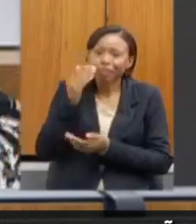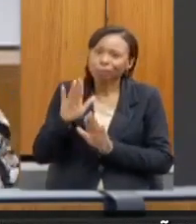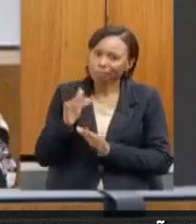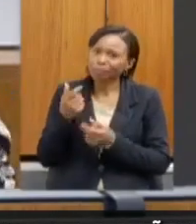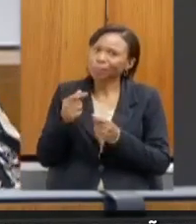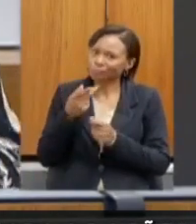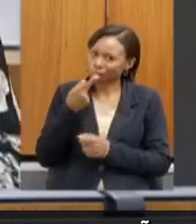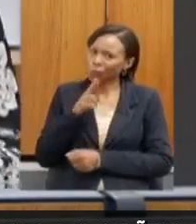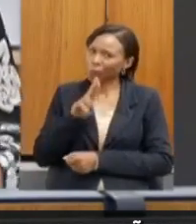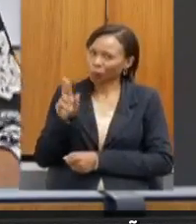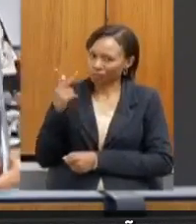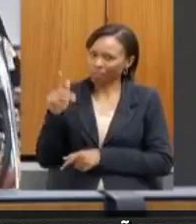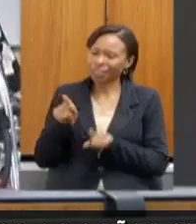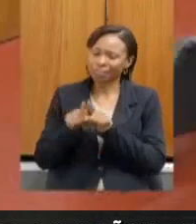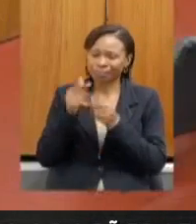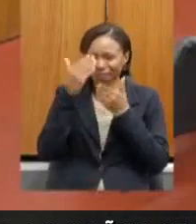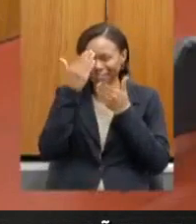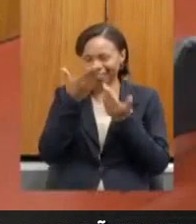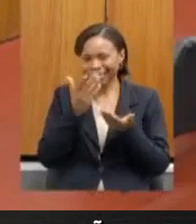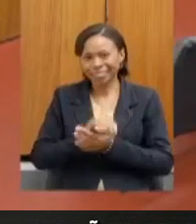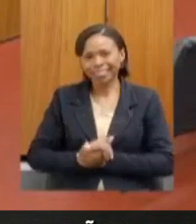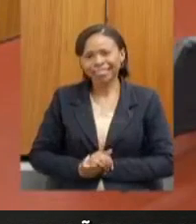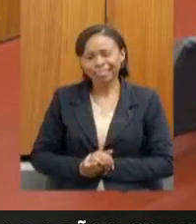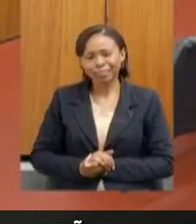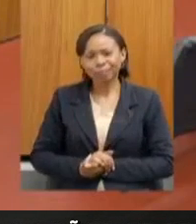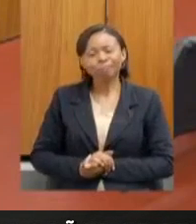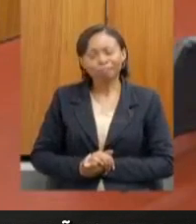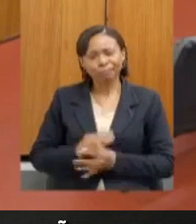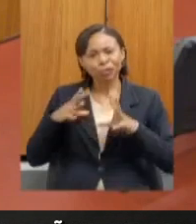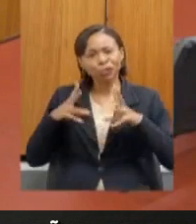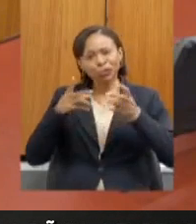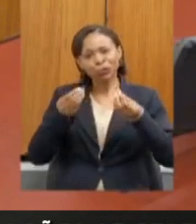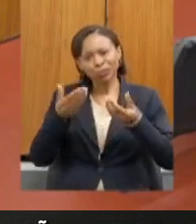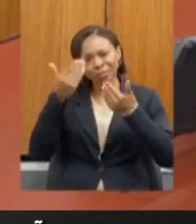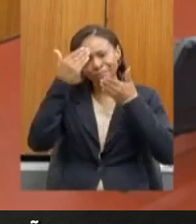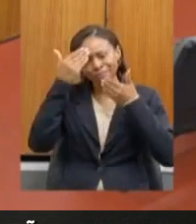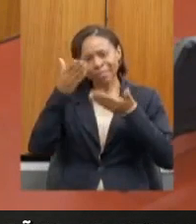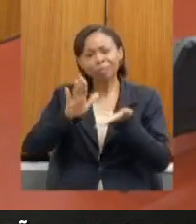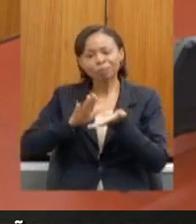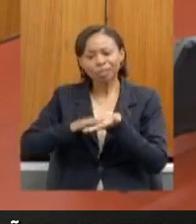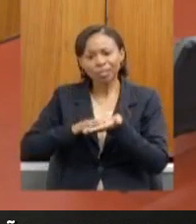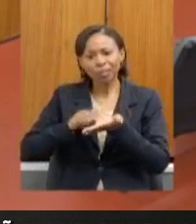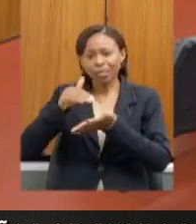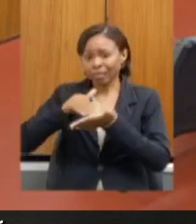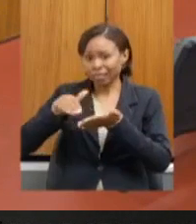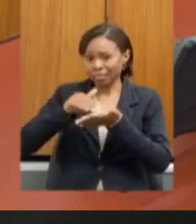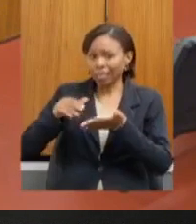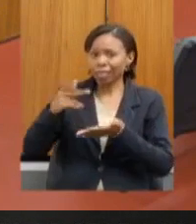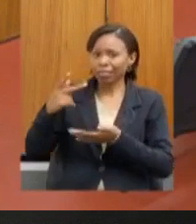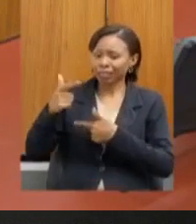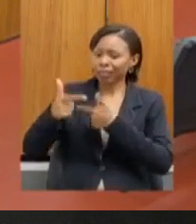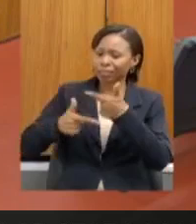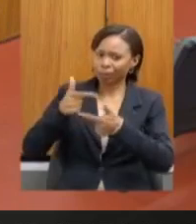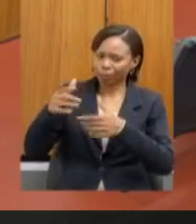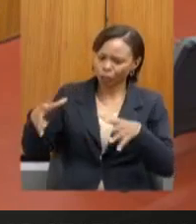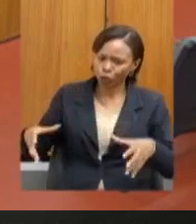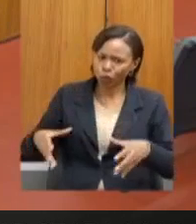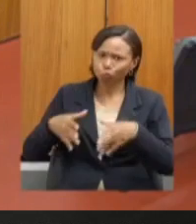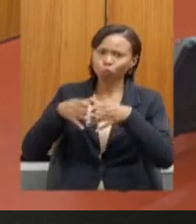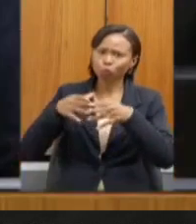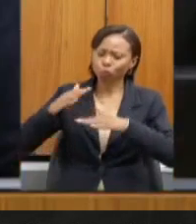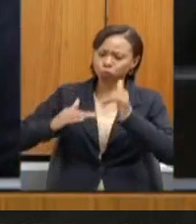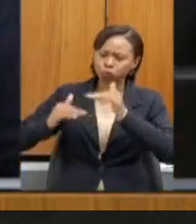citá-la aqui também. Muito obrigada. Eu agradeço a todos, parabenizo, secretária, pelo trabalho, de equipe que tem